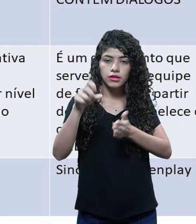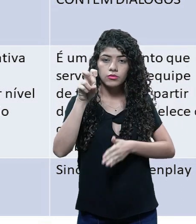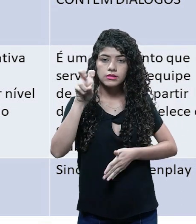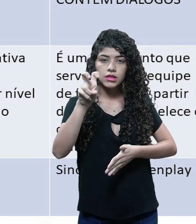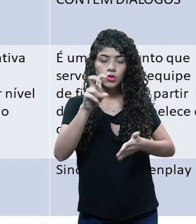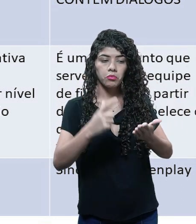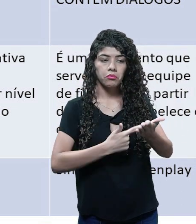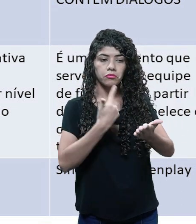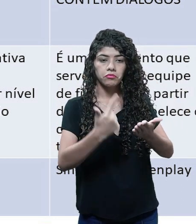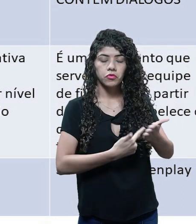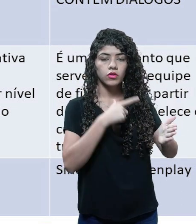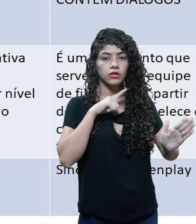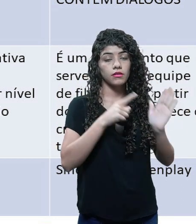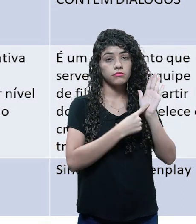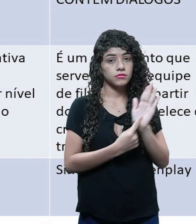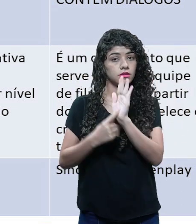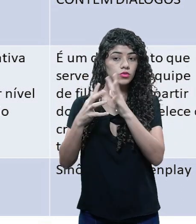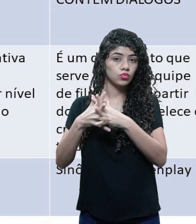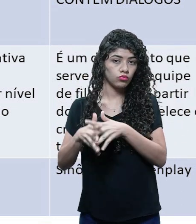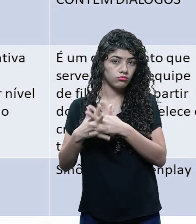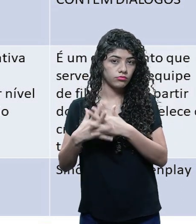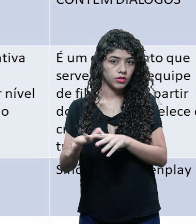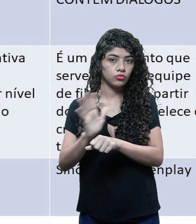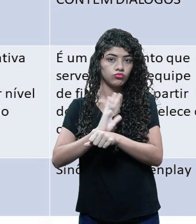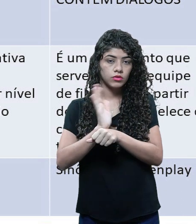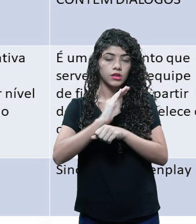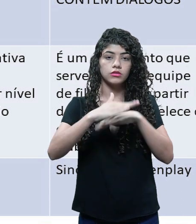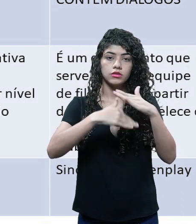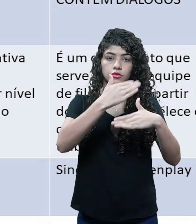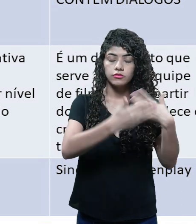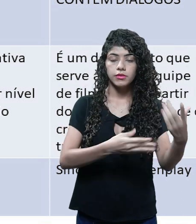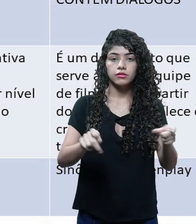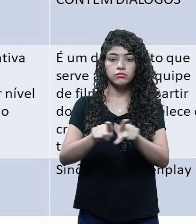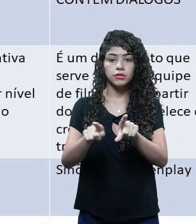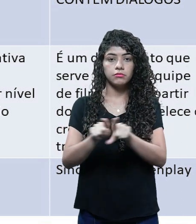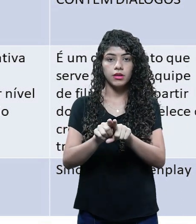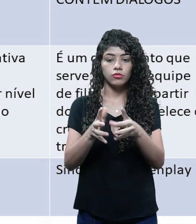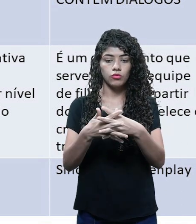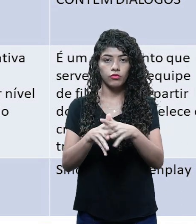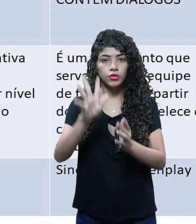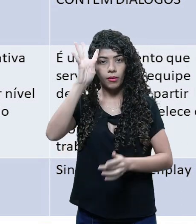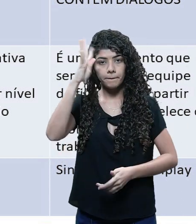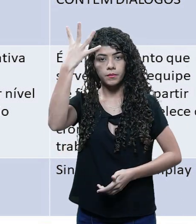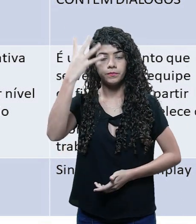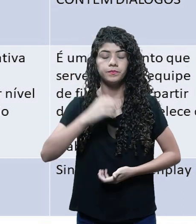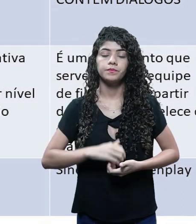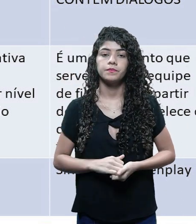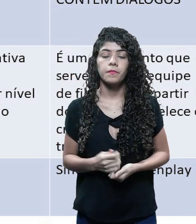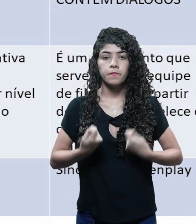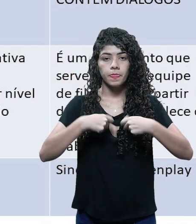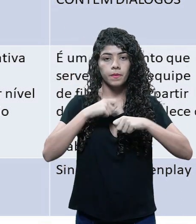laudas, contém a apresentação do conflito, desenvolvimento e solução do conflito.